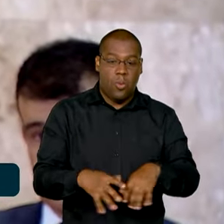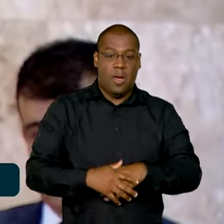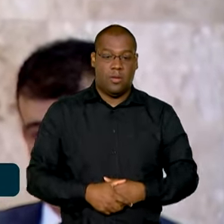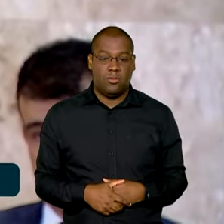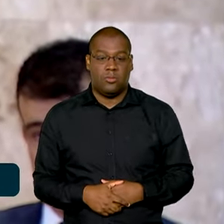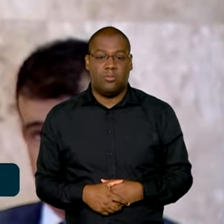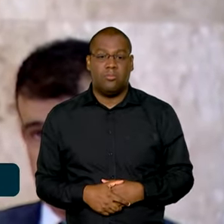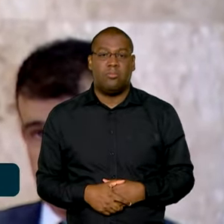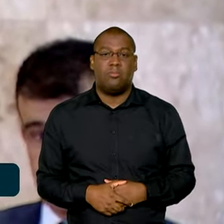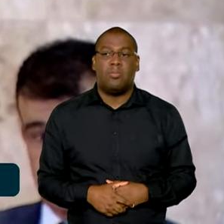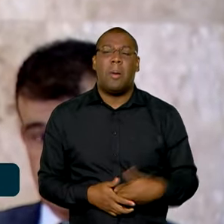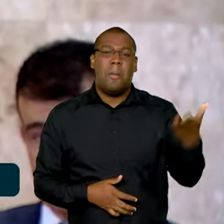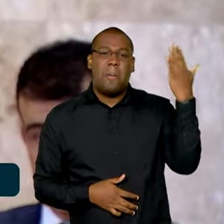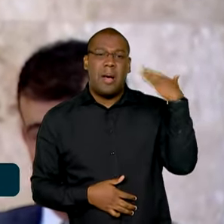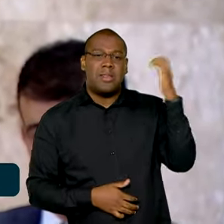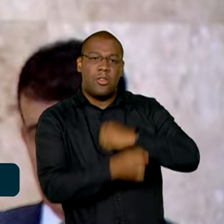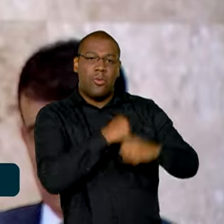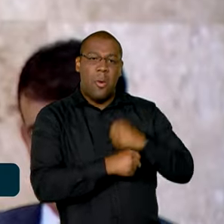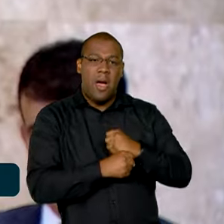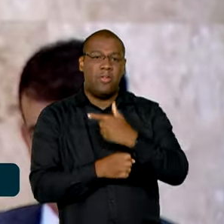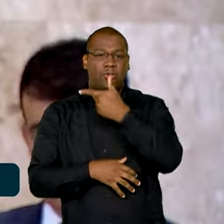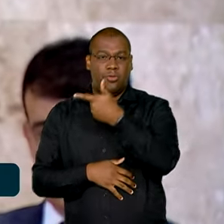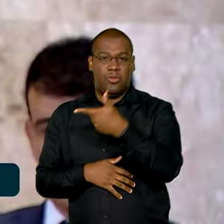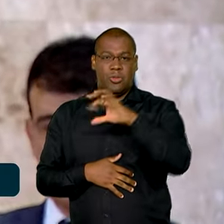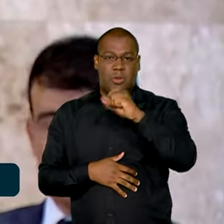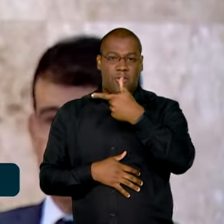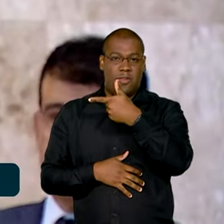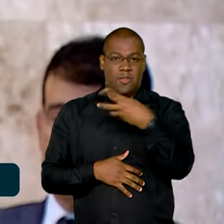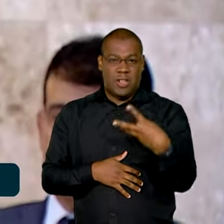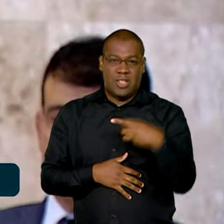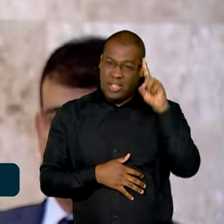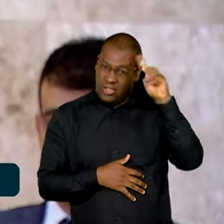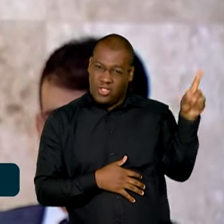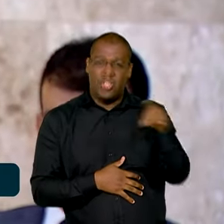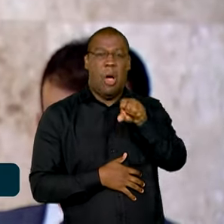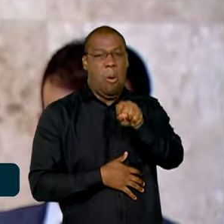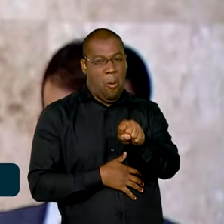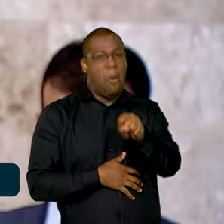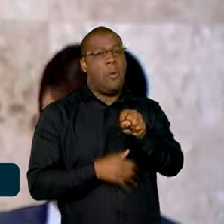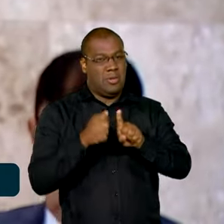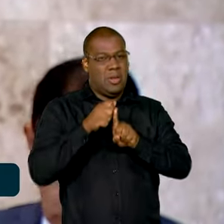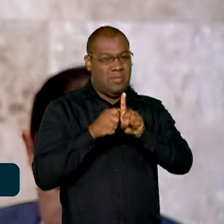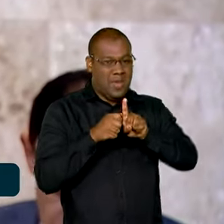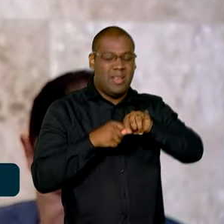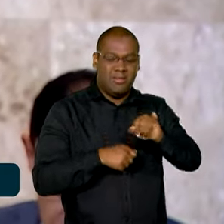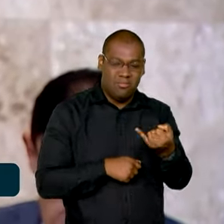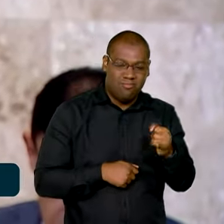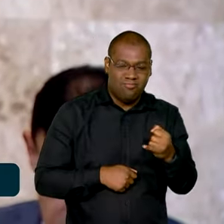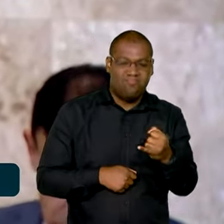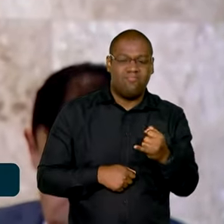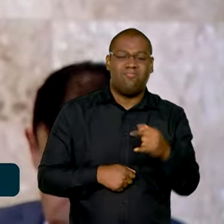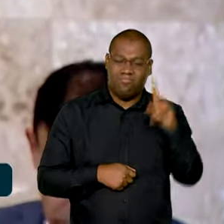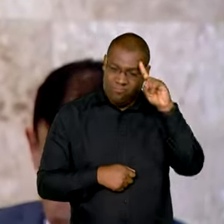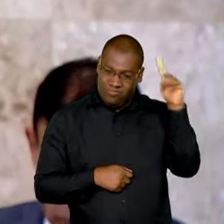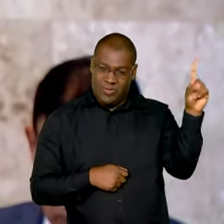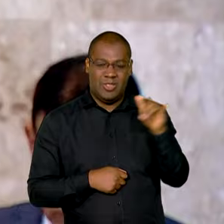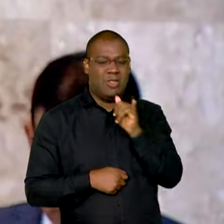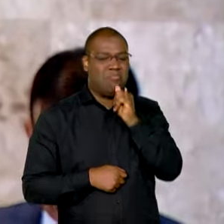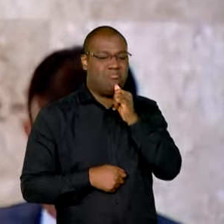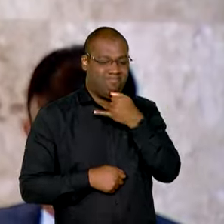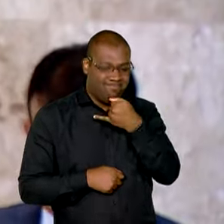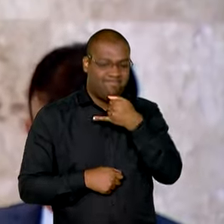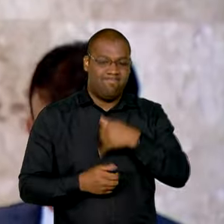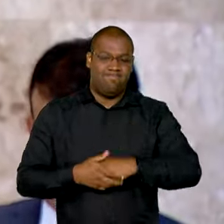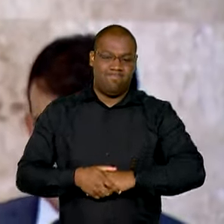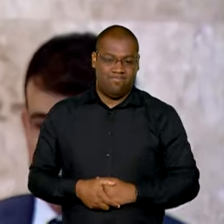janeiro, que no ano passado foi um dia que infelizmente nos marcou por uma série de questões dramáticas que